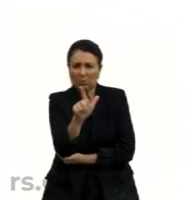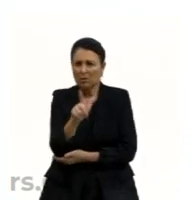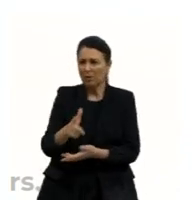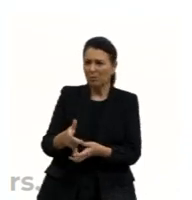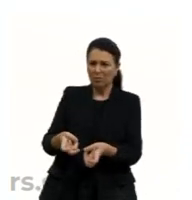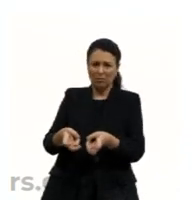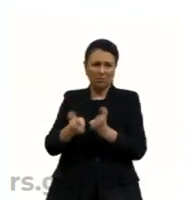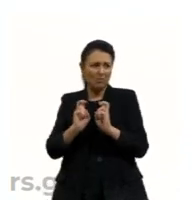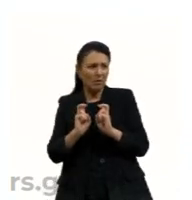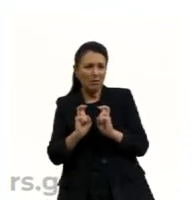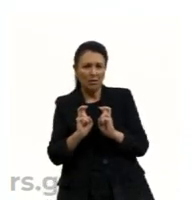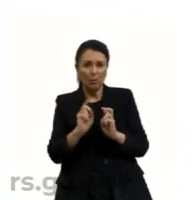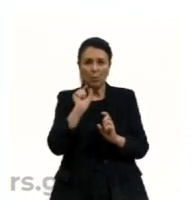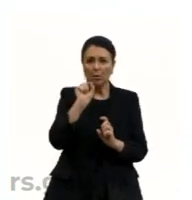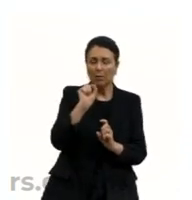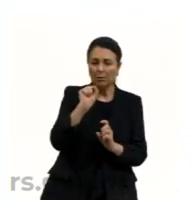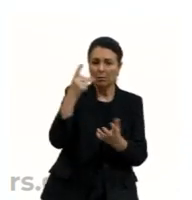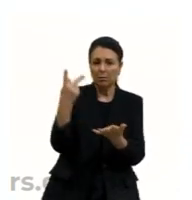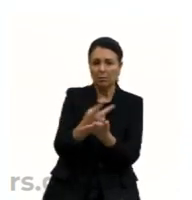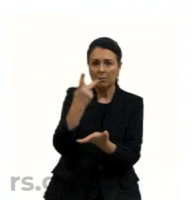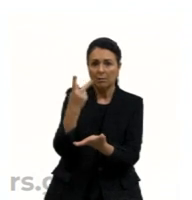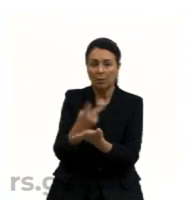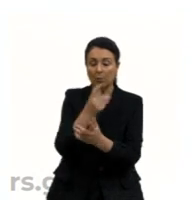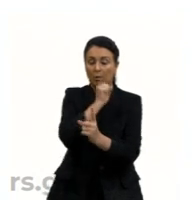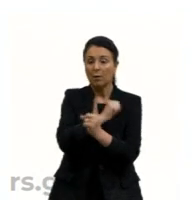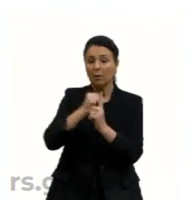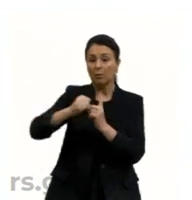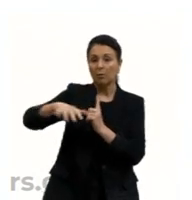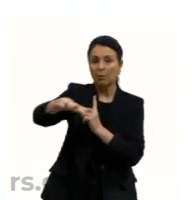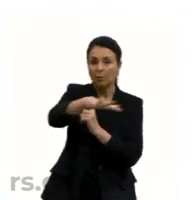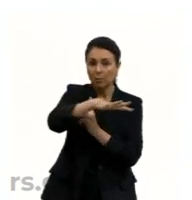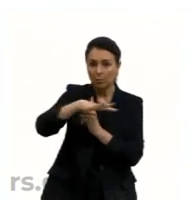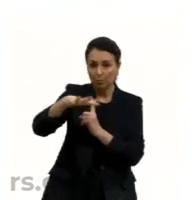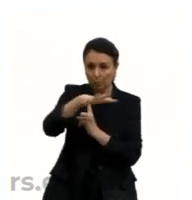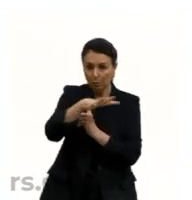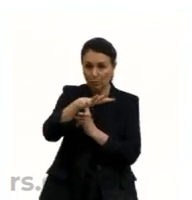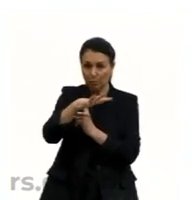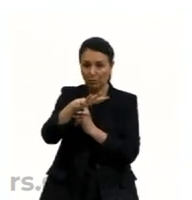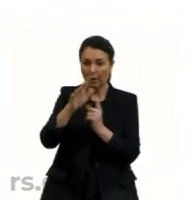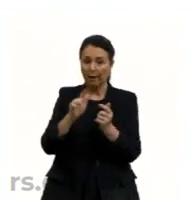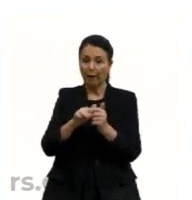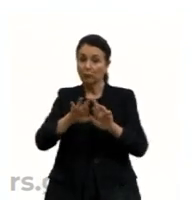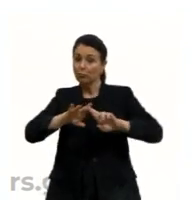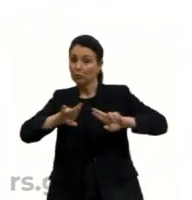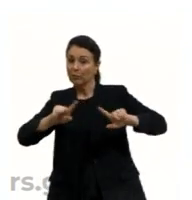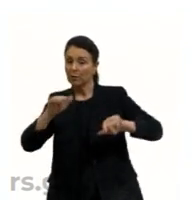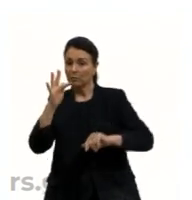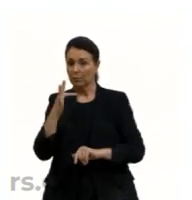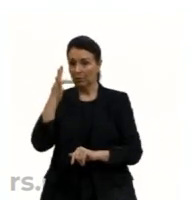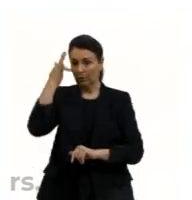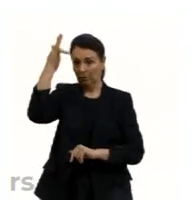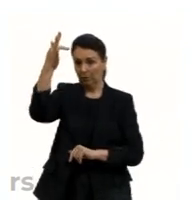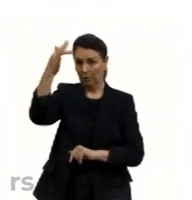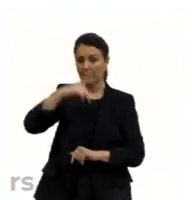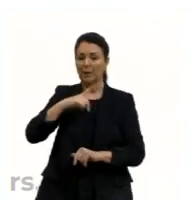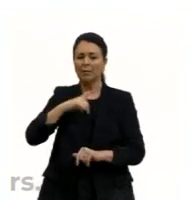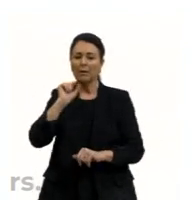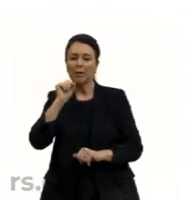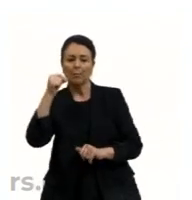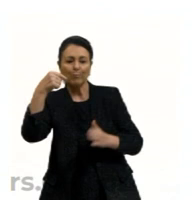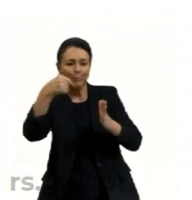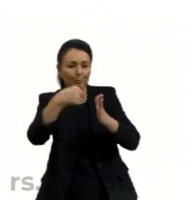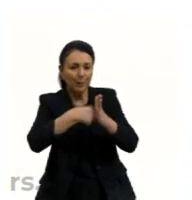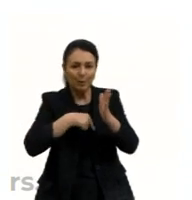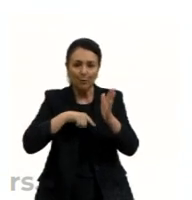acontecendo. Aqui, sim, a sociologia, ela ter paz com a filosofia, de nós sermos uns perguntadores, meio método